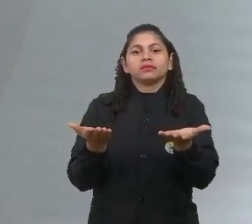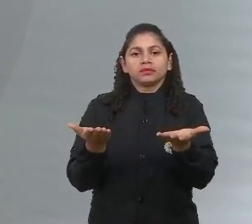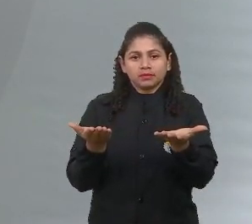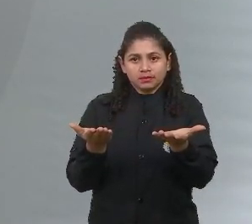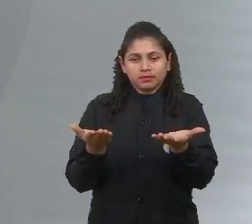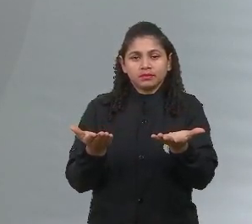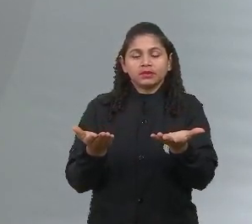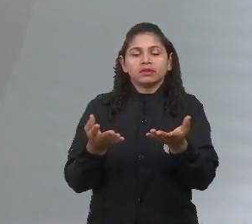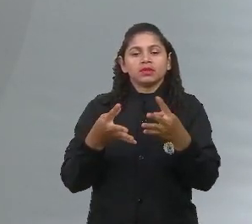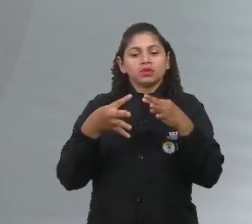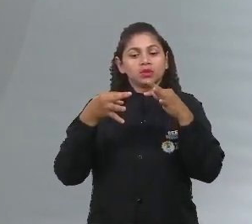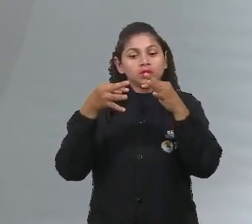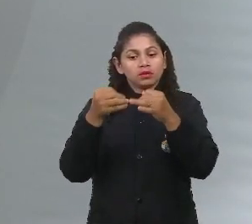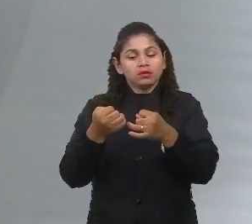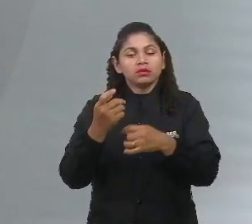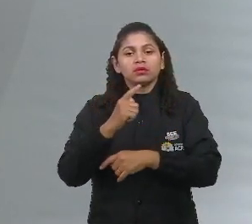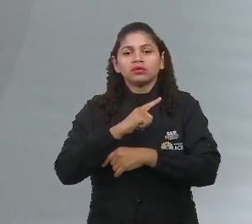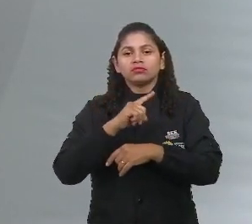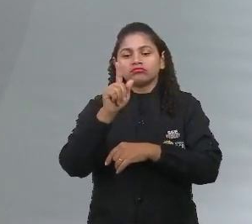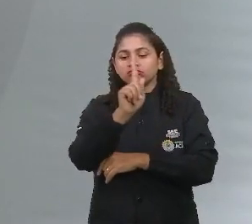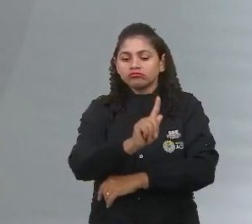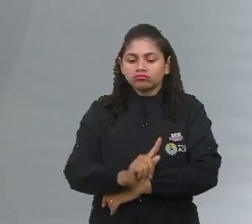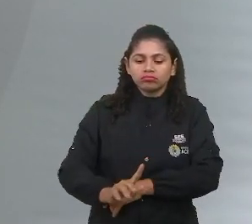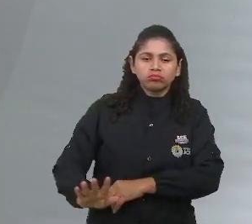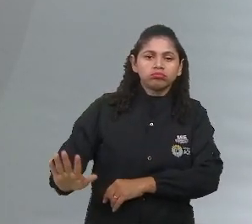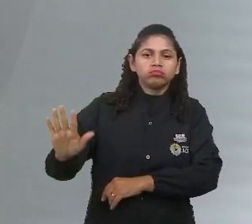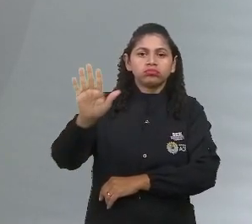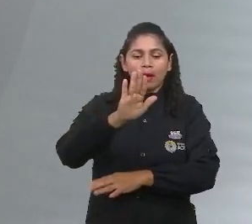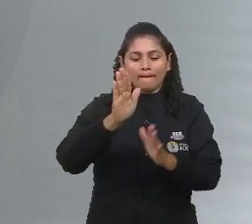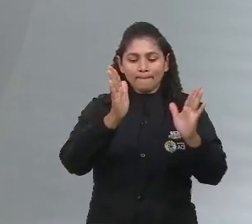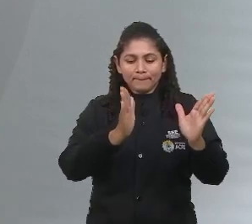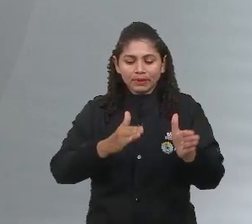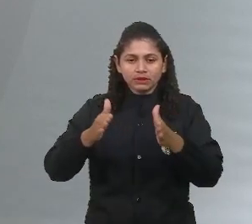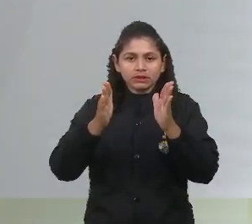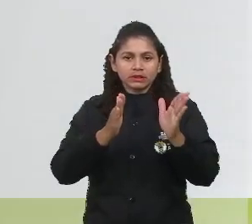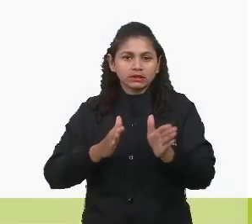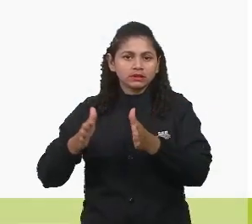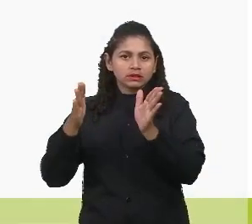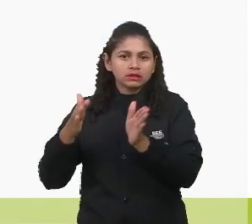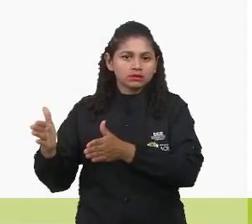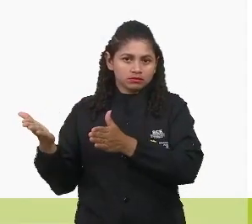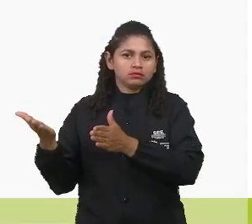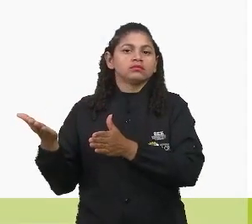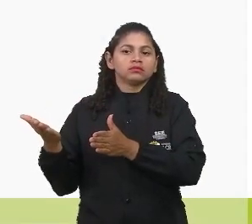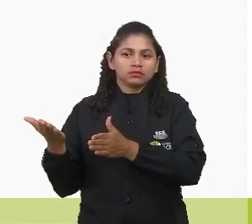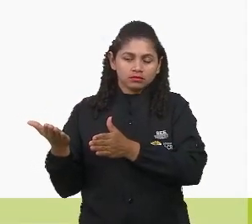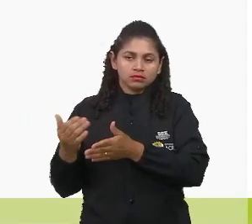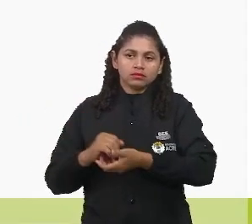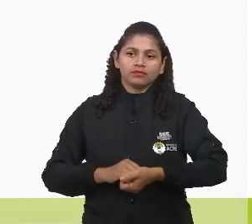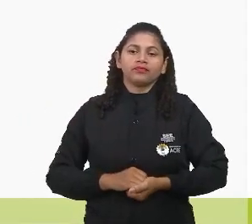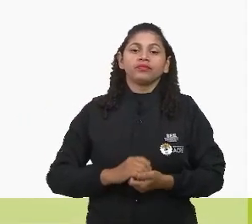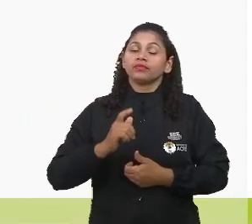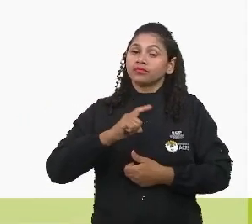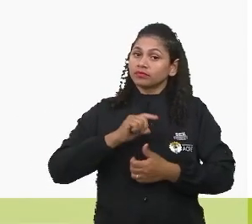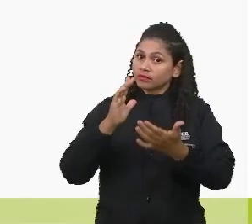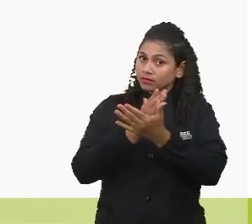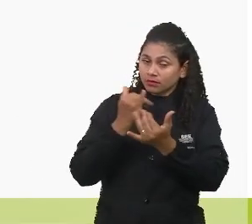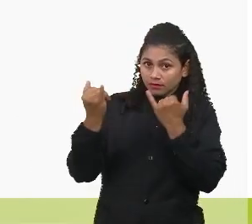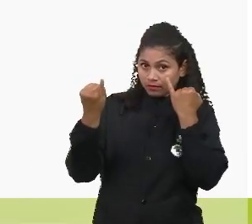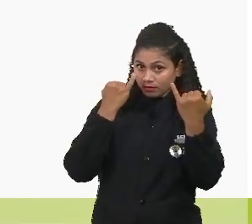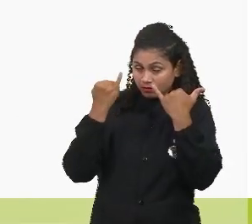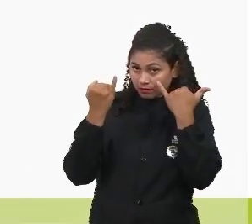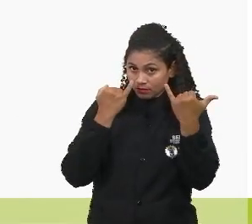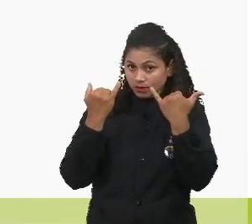Então, veja que é tudo um ciclo. É todo um processo. Aqui temos algumas informações pertinentes. Eu acho